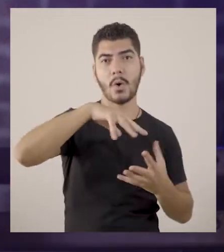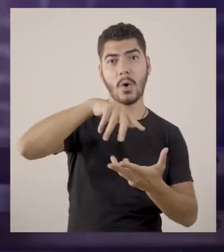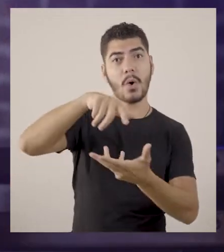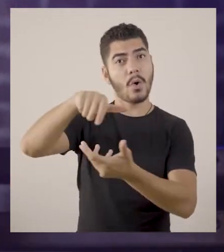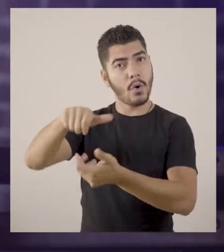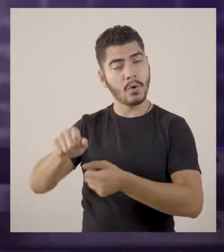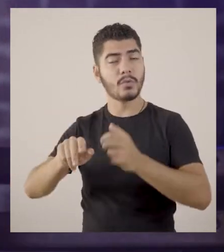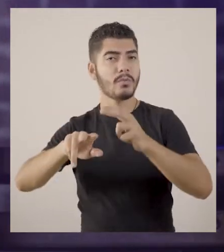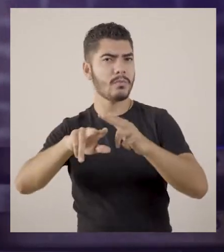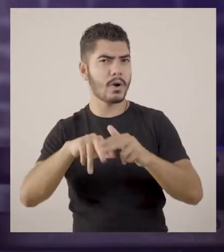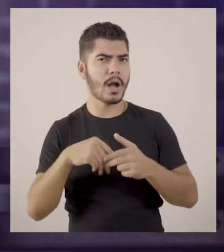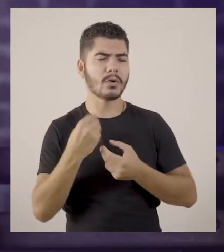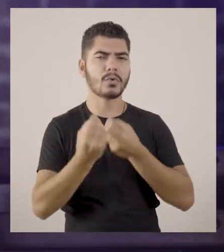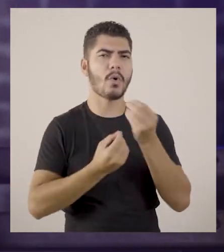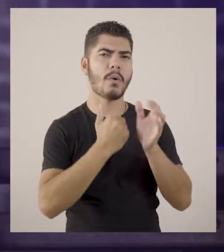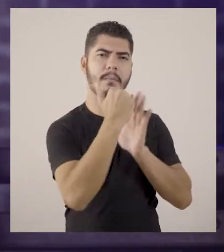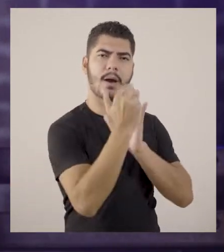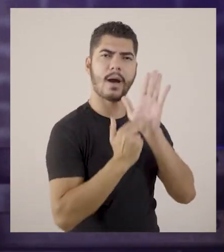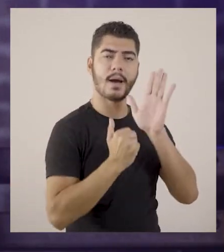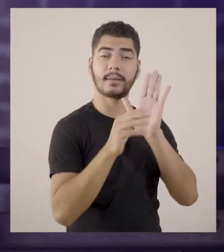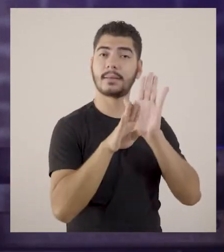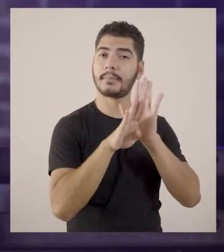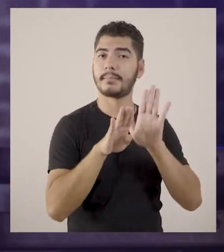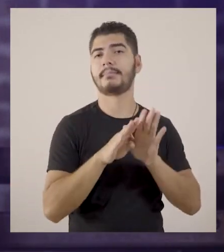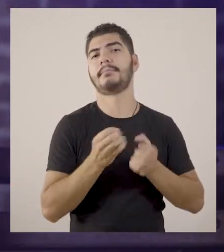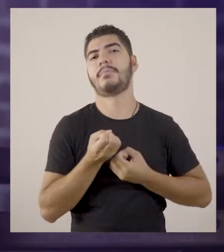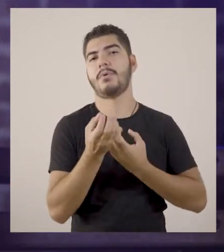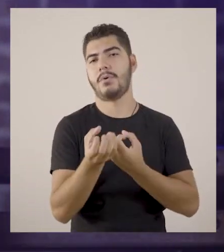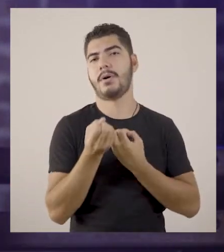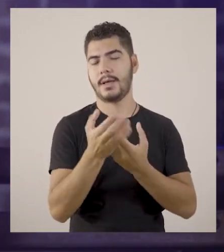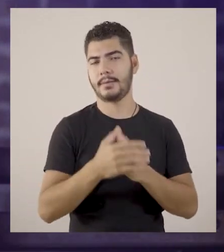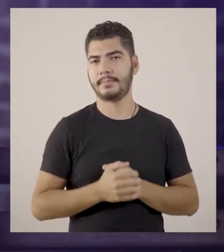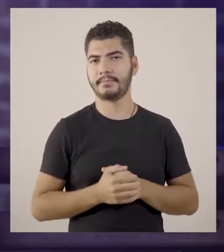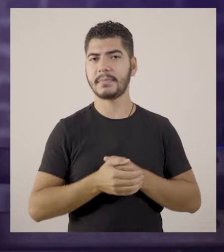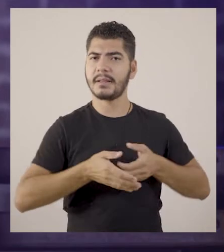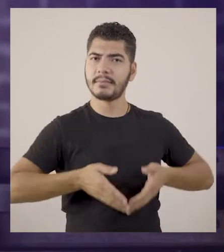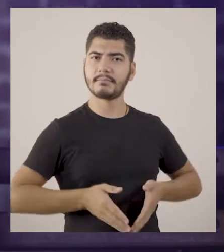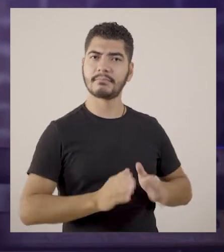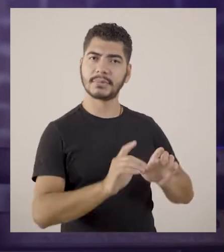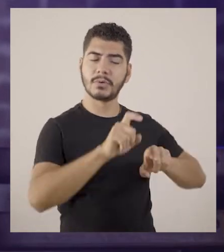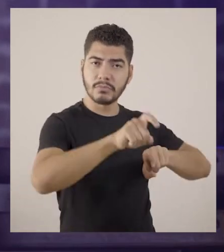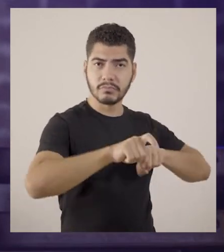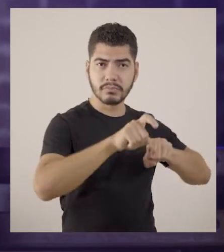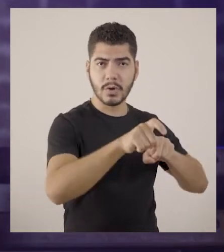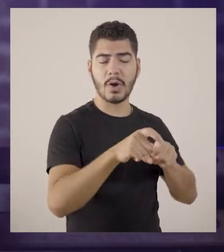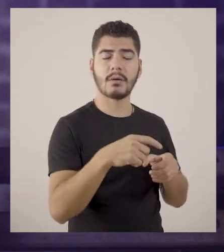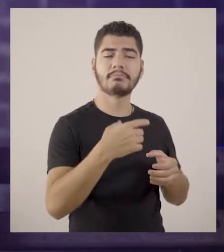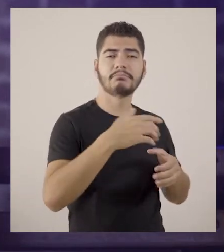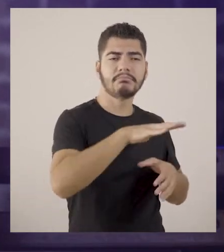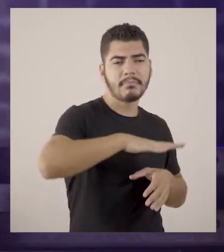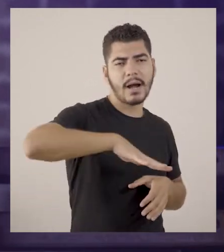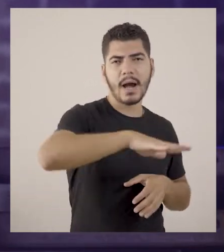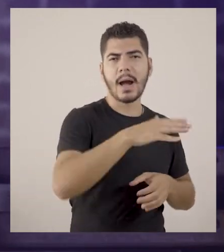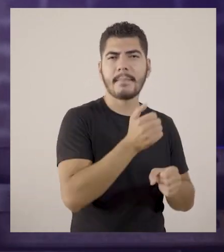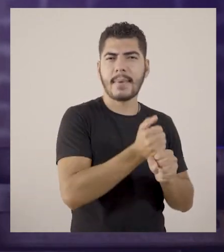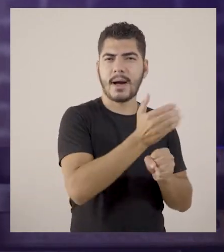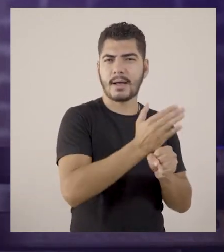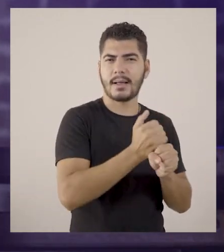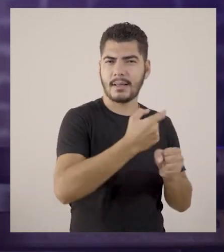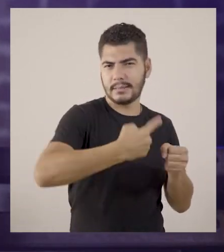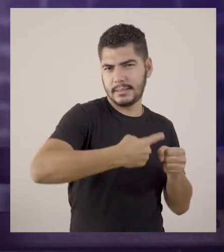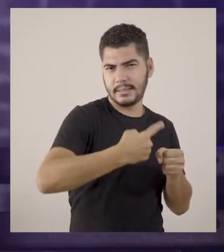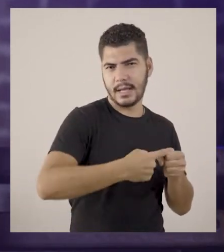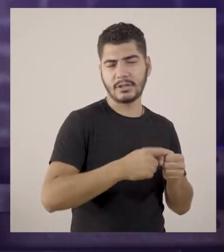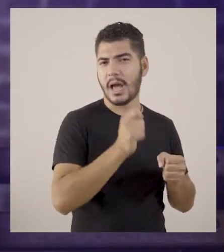mundo pela genialidade do pintor e poeta. Nascido em uma fazenda no município de Batataes, na época